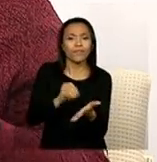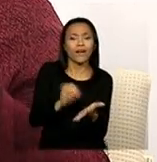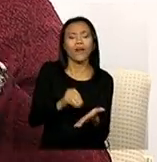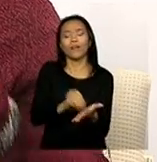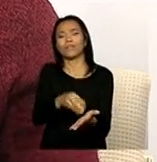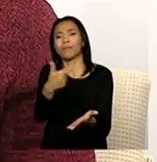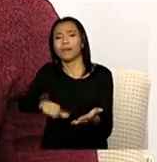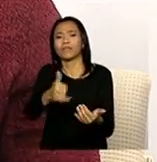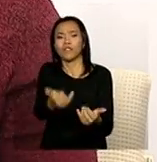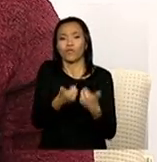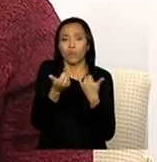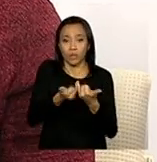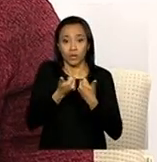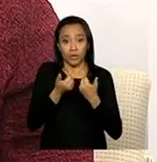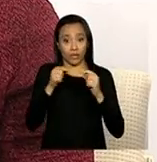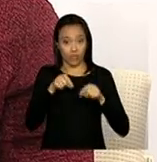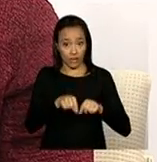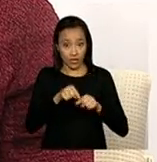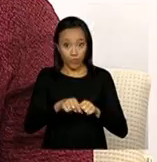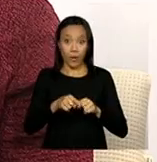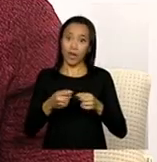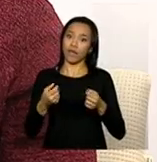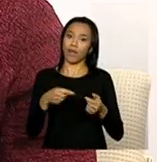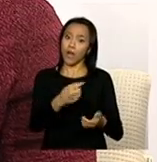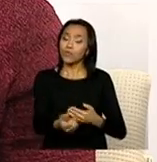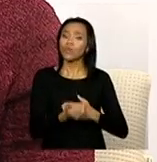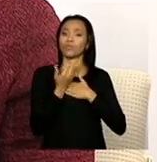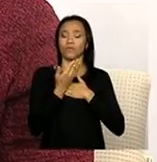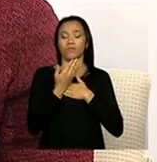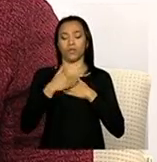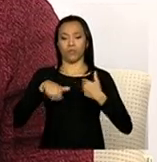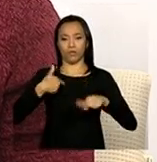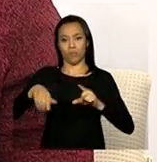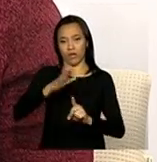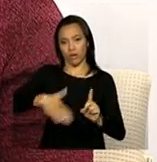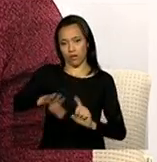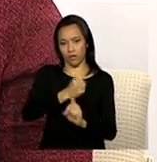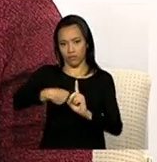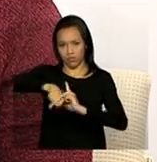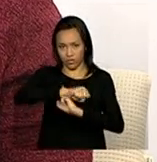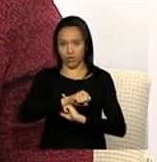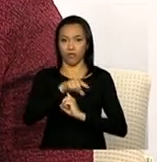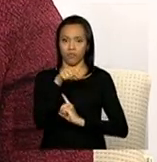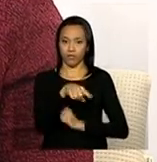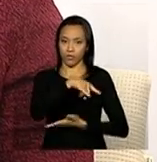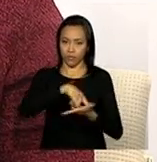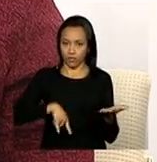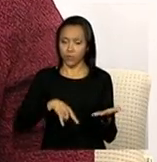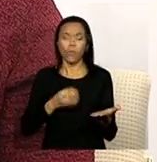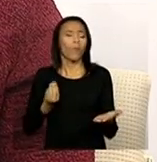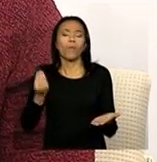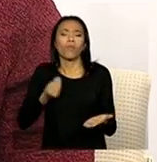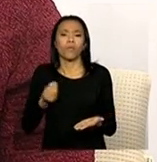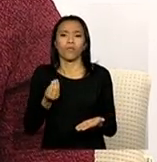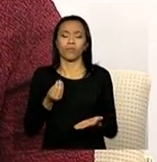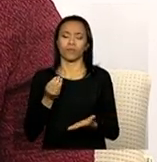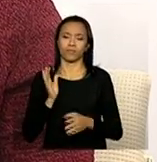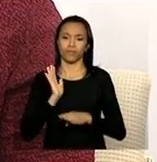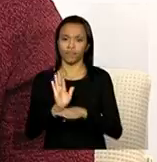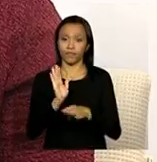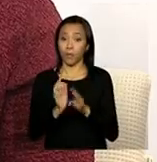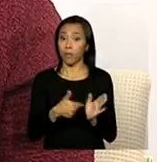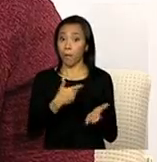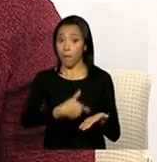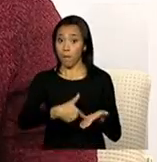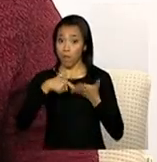Então, o censo, ela tira a assistência social da invisibilidade, sabe, Adriana? Isso é bastante importante. Tira como? Tira mostrando